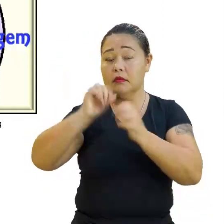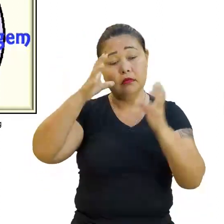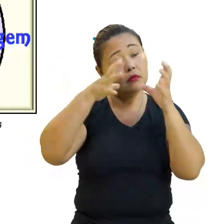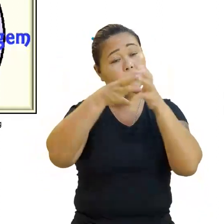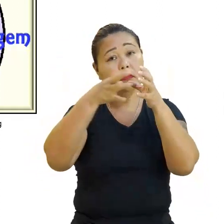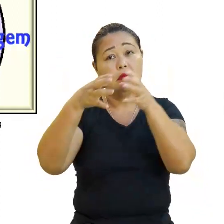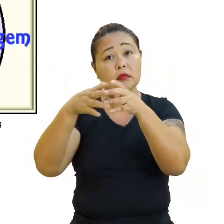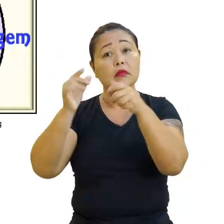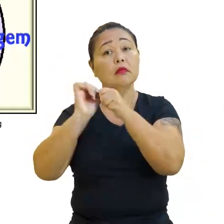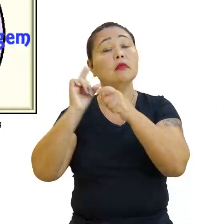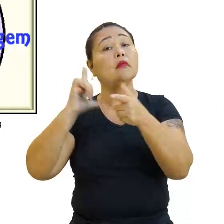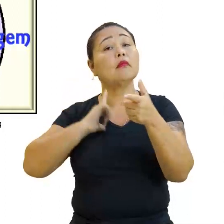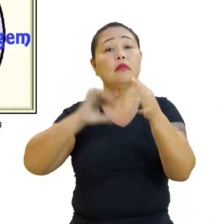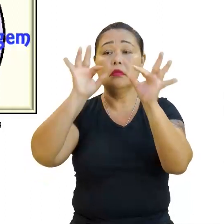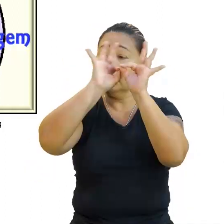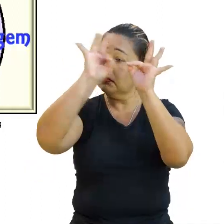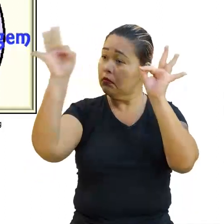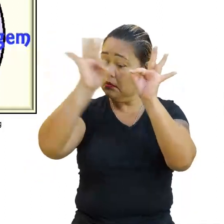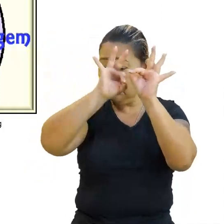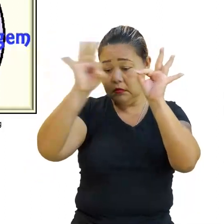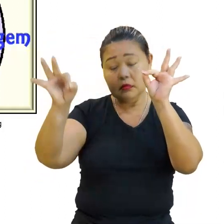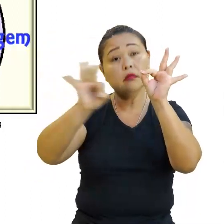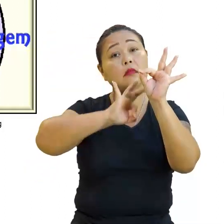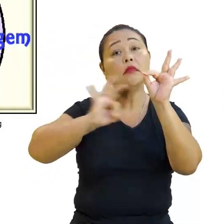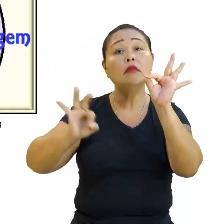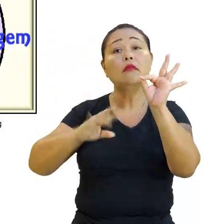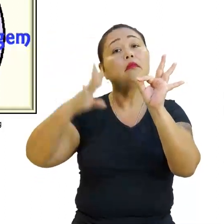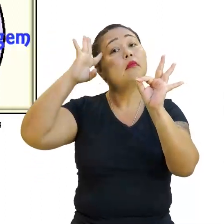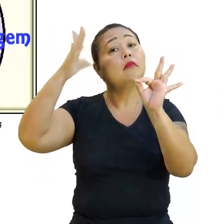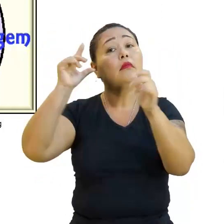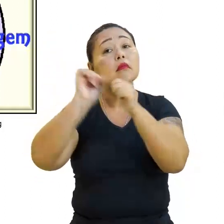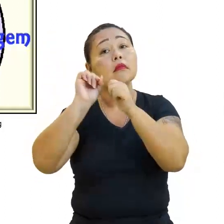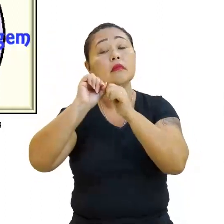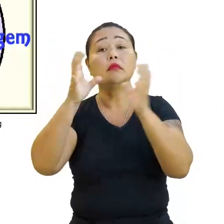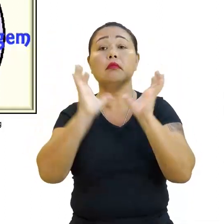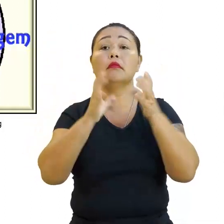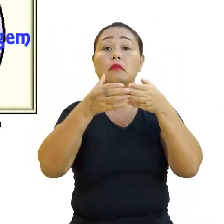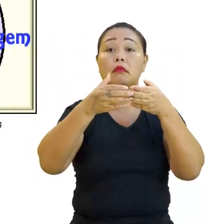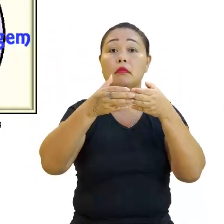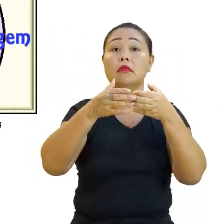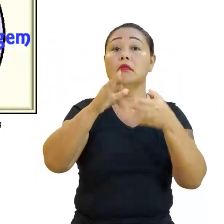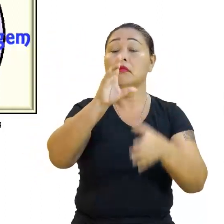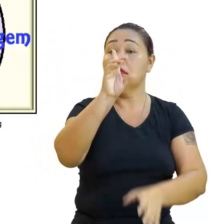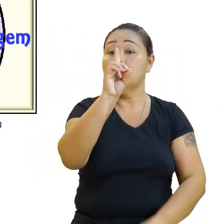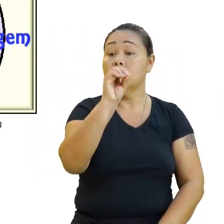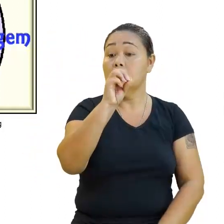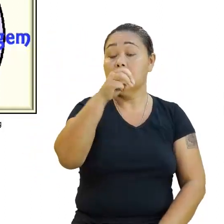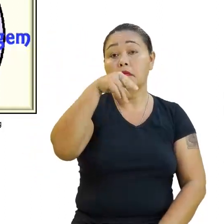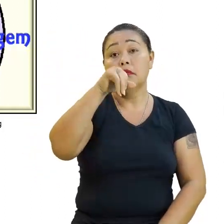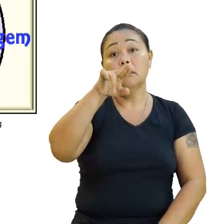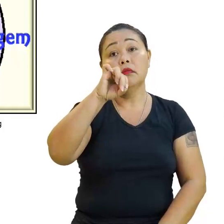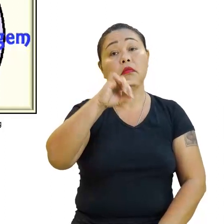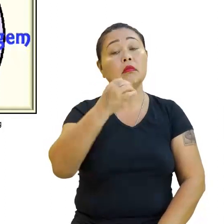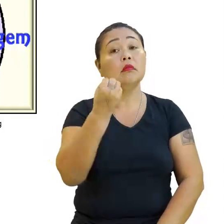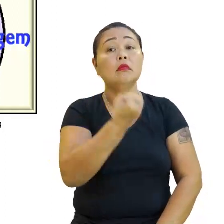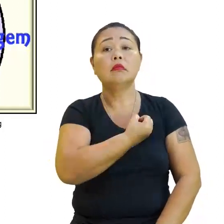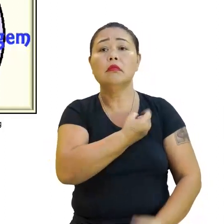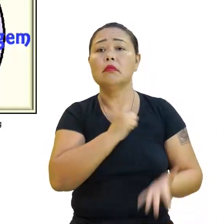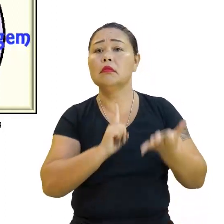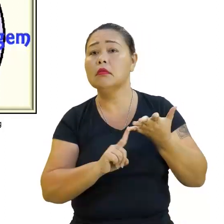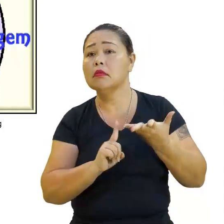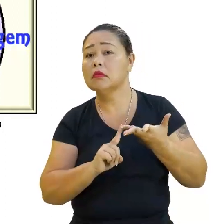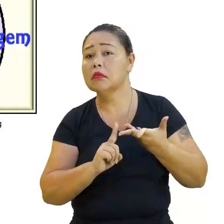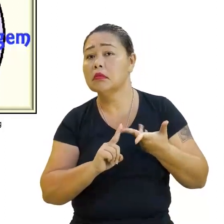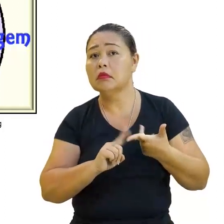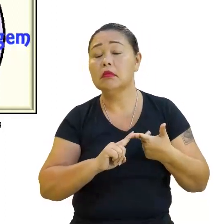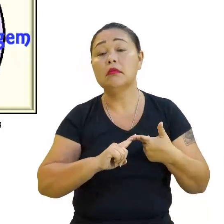trazendo aquela correspondência na teoria dos conjuntos. Então, o domínio podem ser vários valores que geram sempre